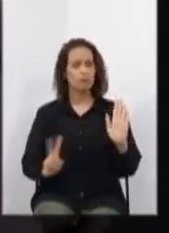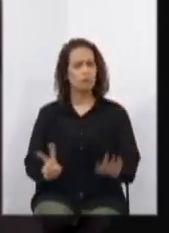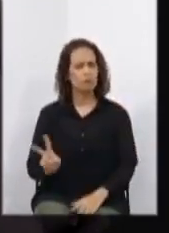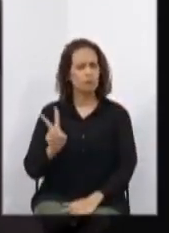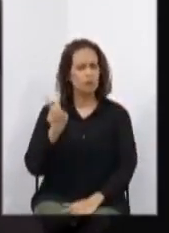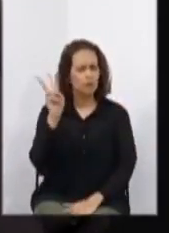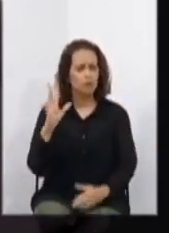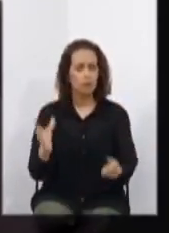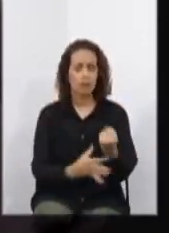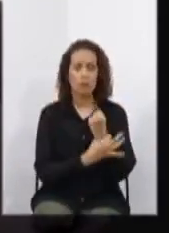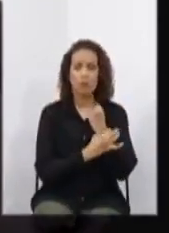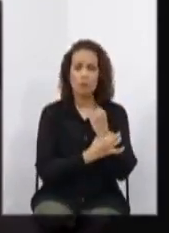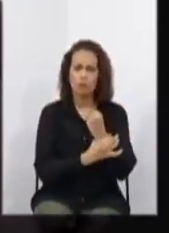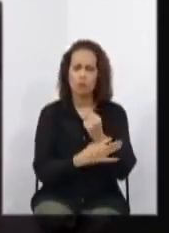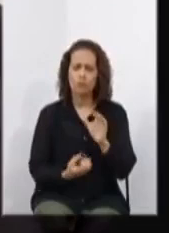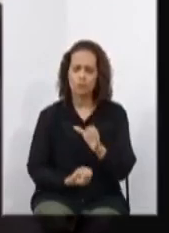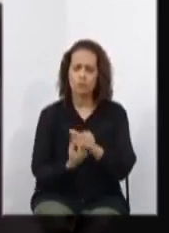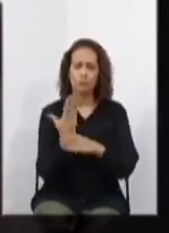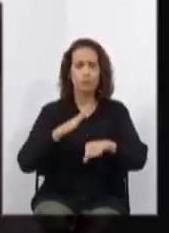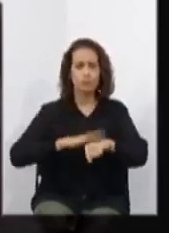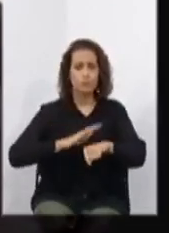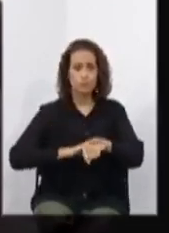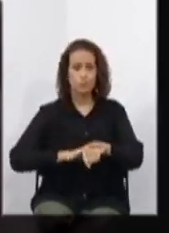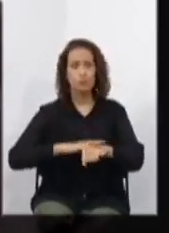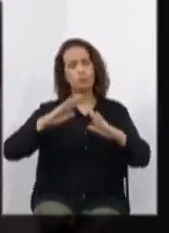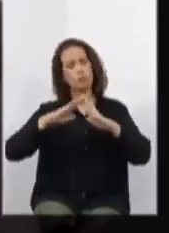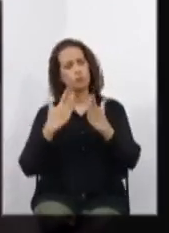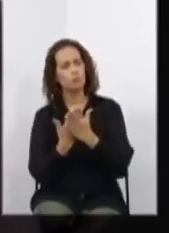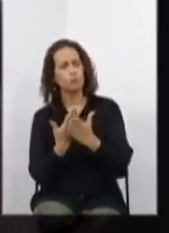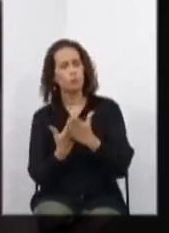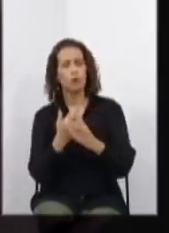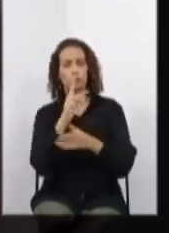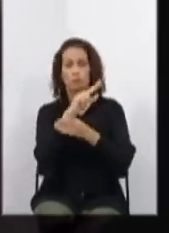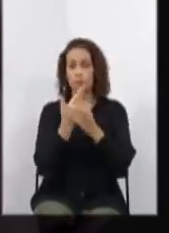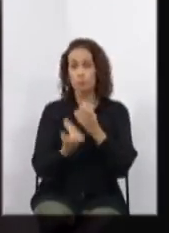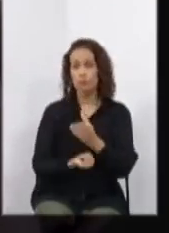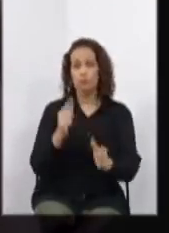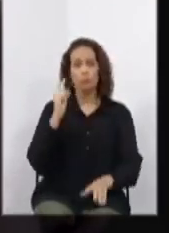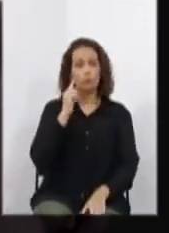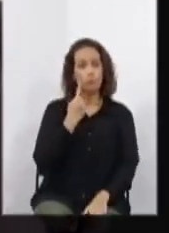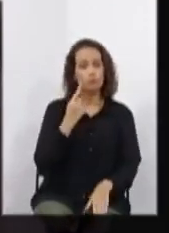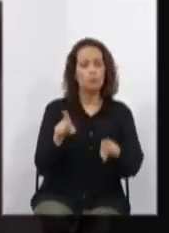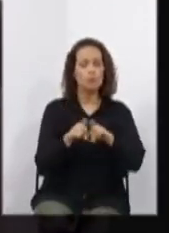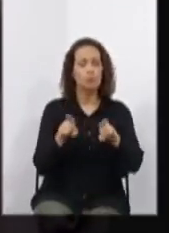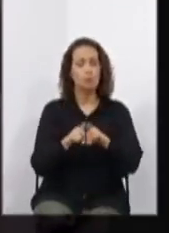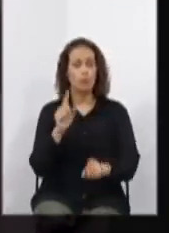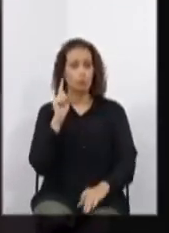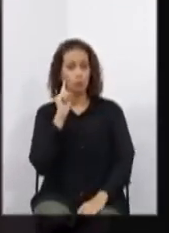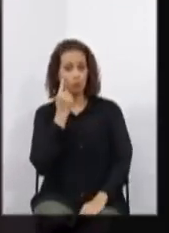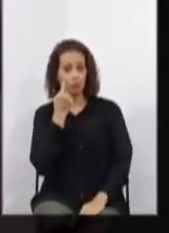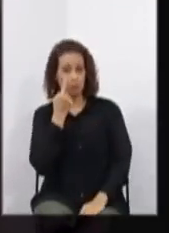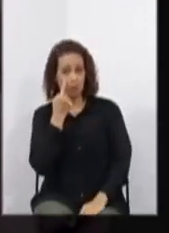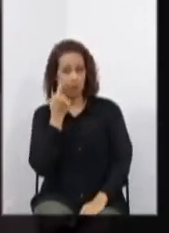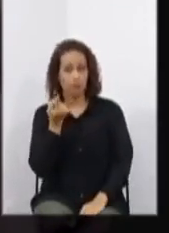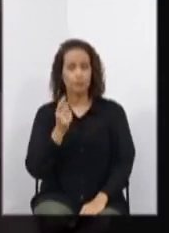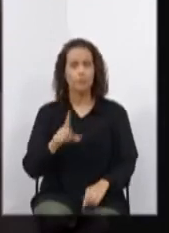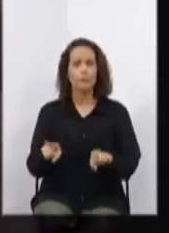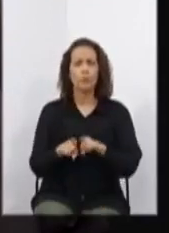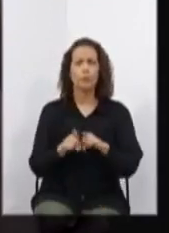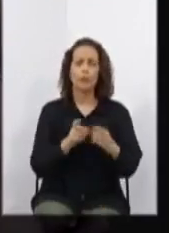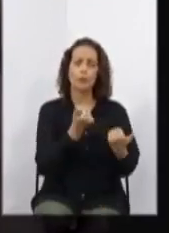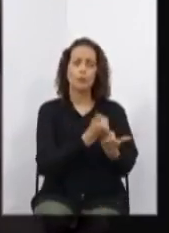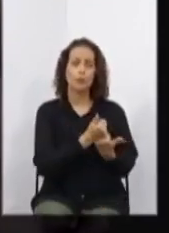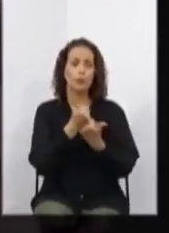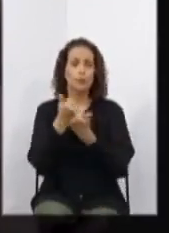implementação de escolas bilíngues, de surdos e surdos-cerros. Mantemos o apoio ao projeto